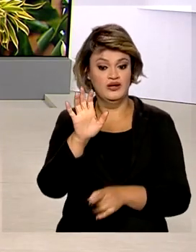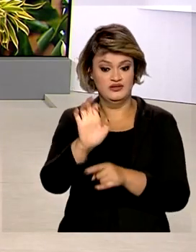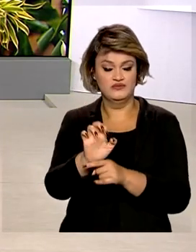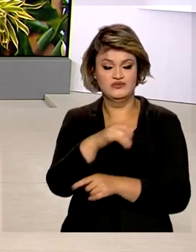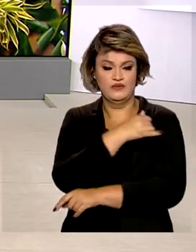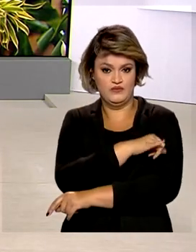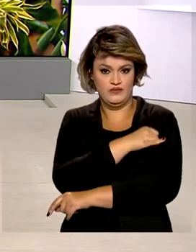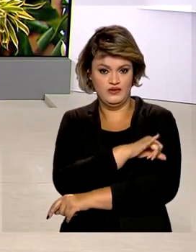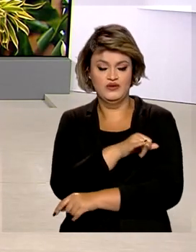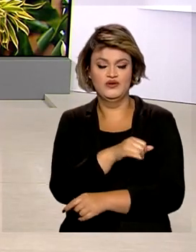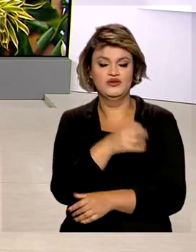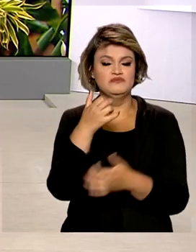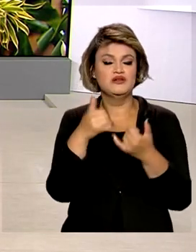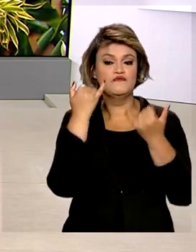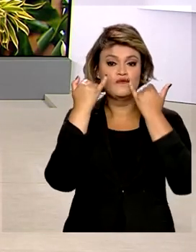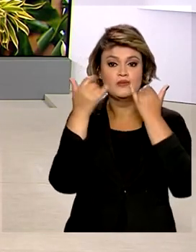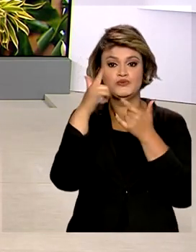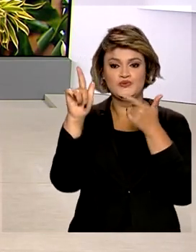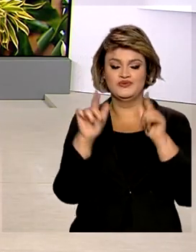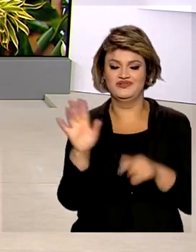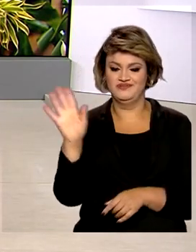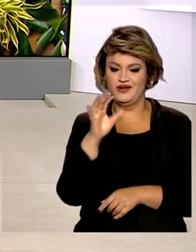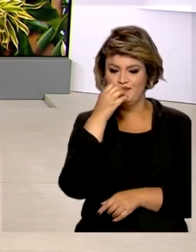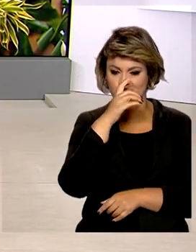as informações. Cláudia, bom dia para você.